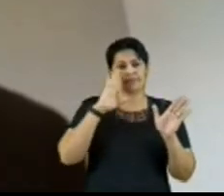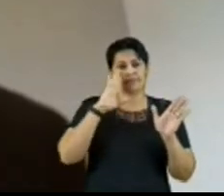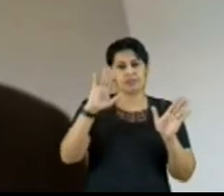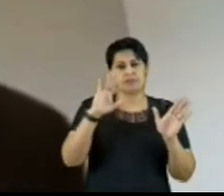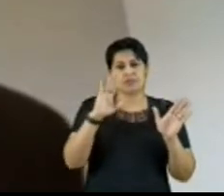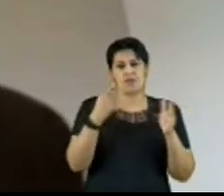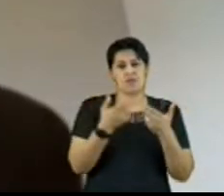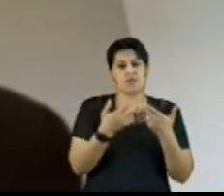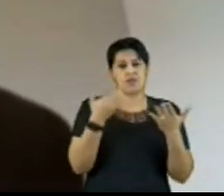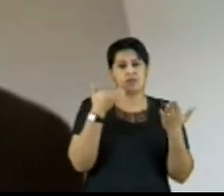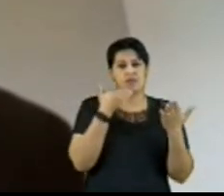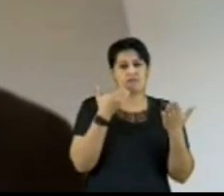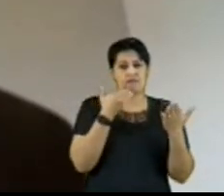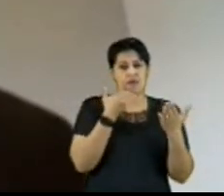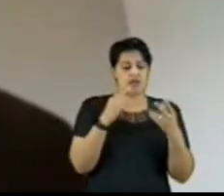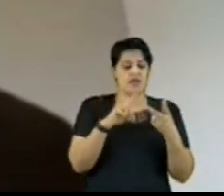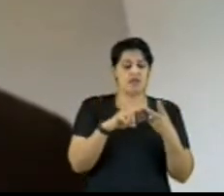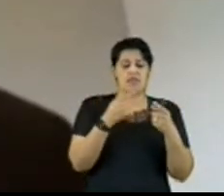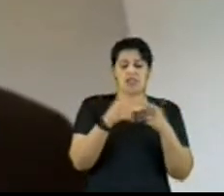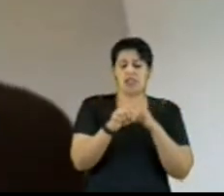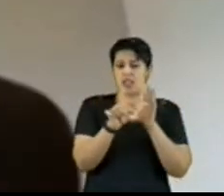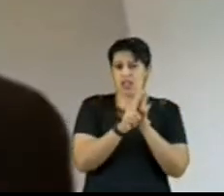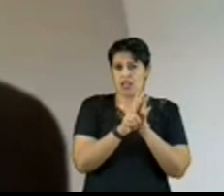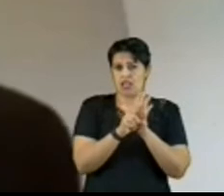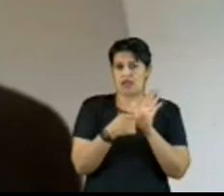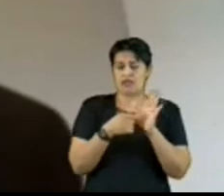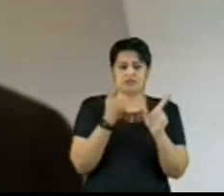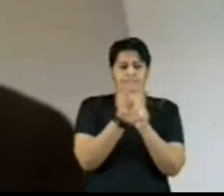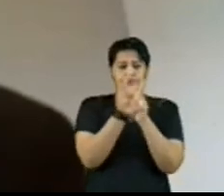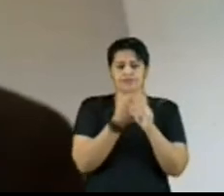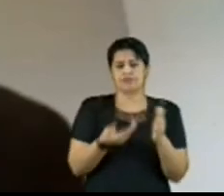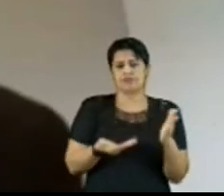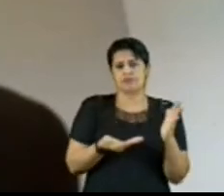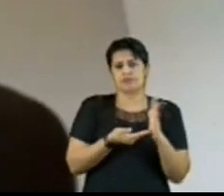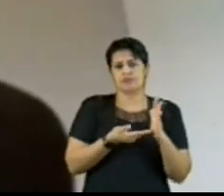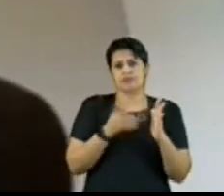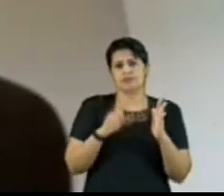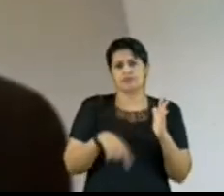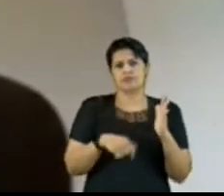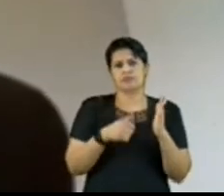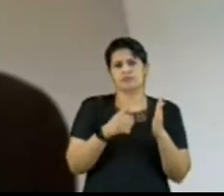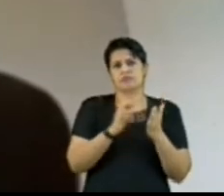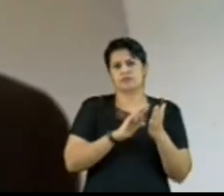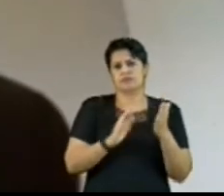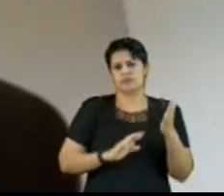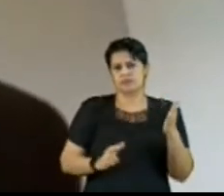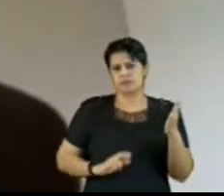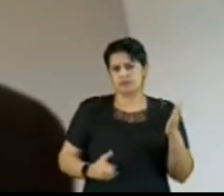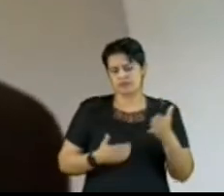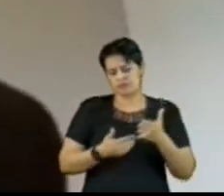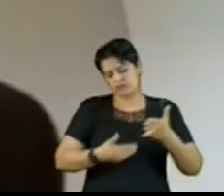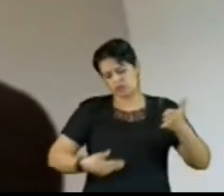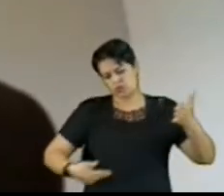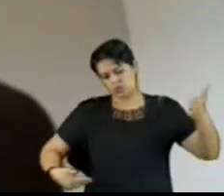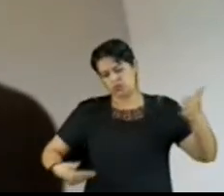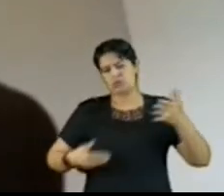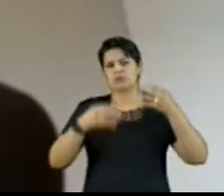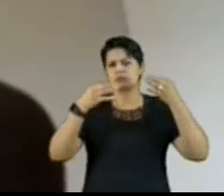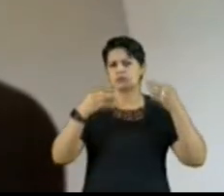e ilegalidades apontadas no substancioso relatório da equipe, em especial